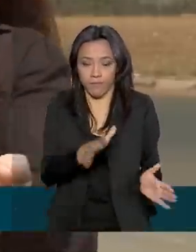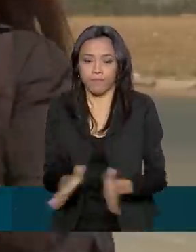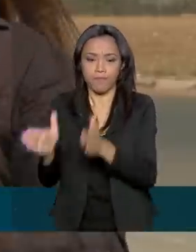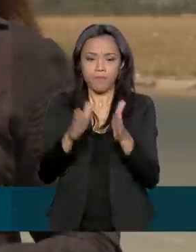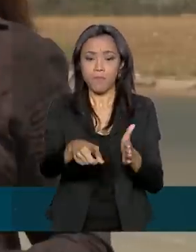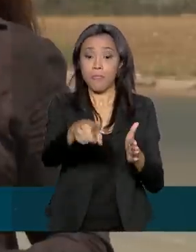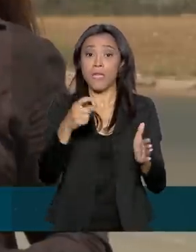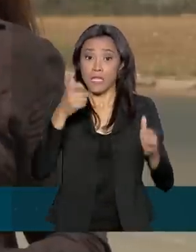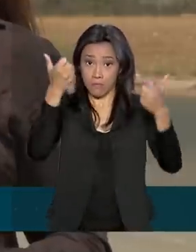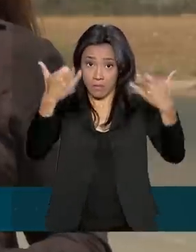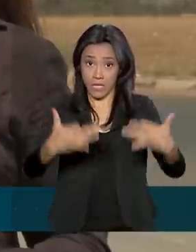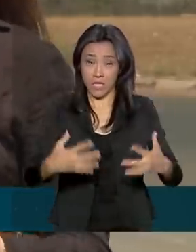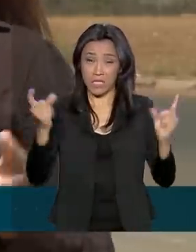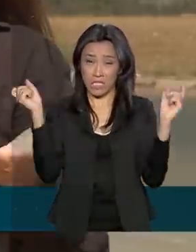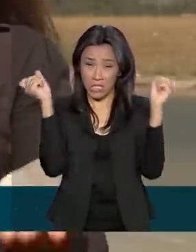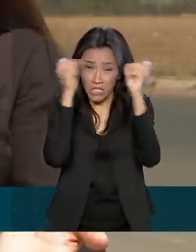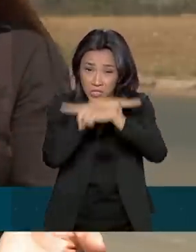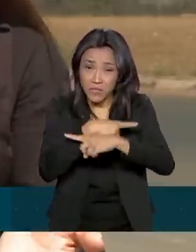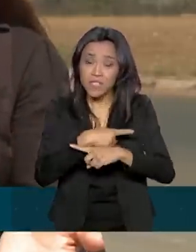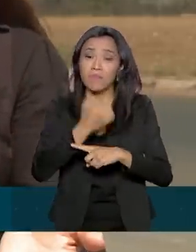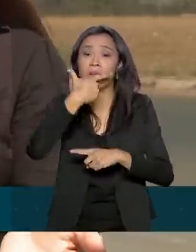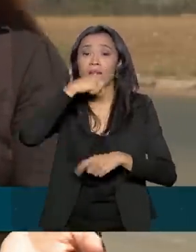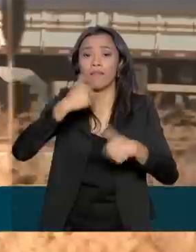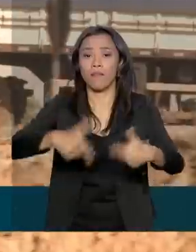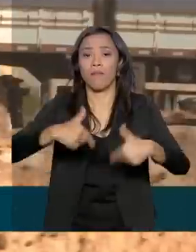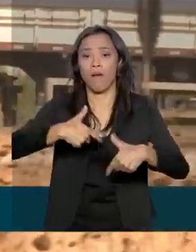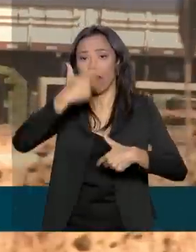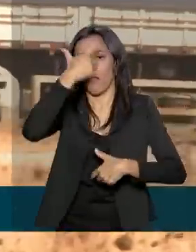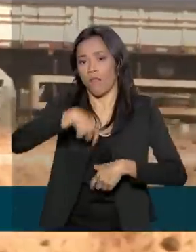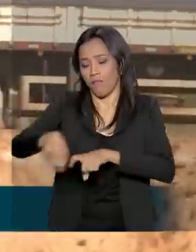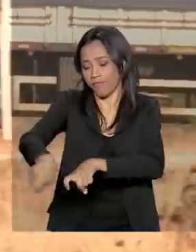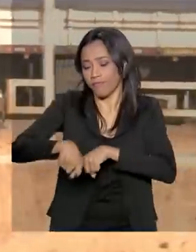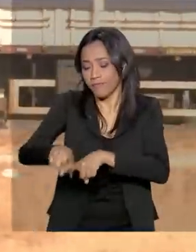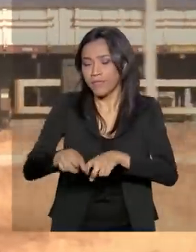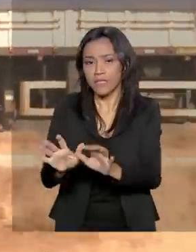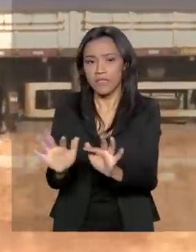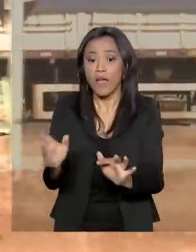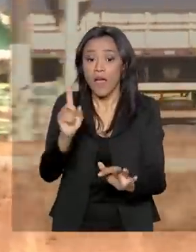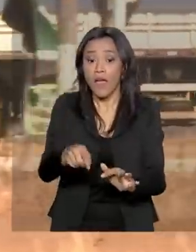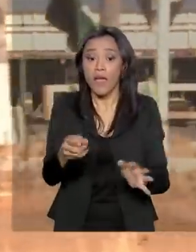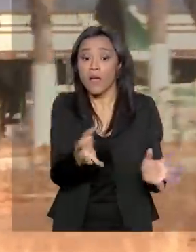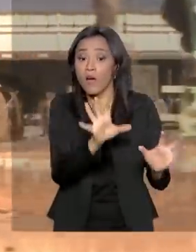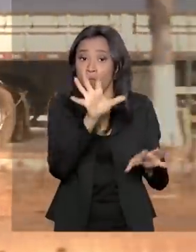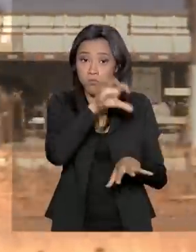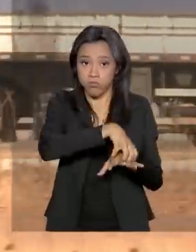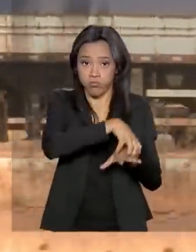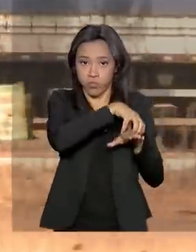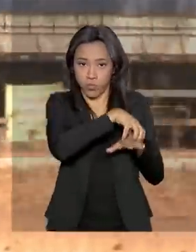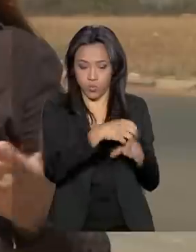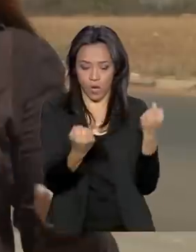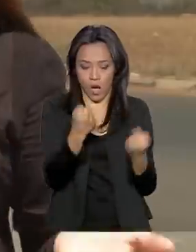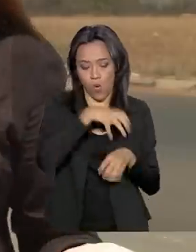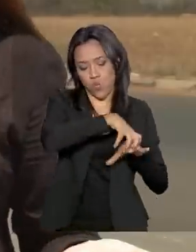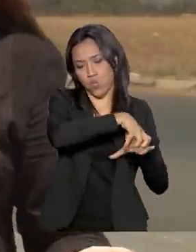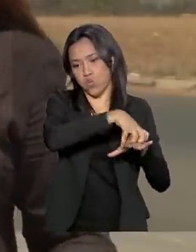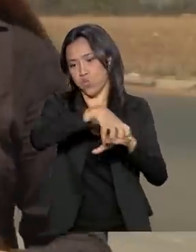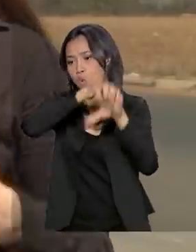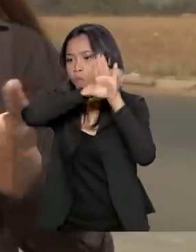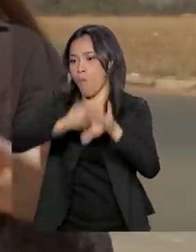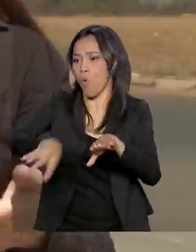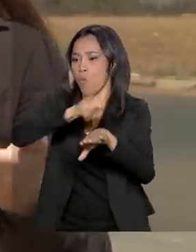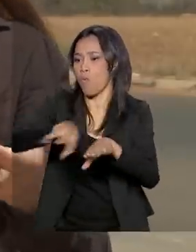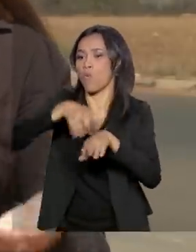enfrentadas no campo, principalmente pelos pequenos produtores, é o escoamento da produção. Nessa safra, foi possível